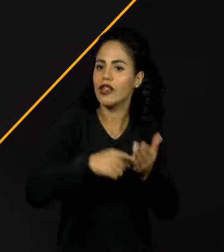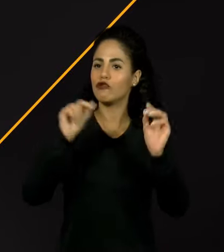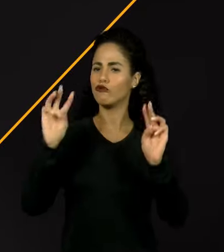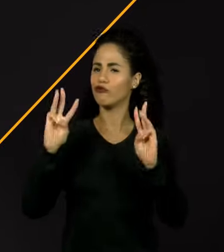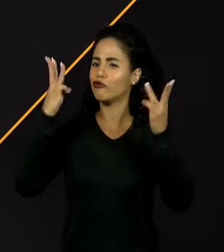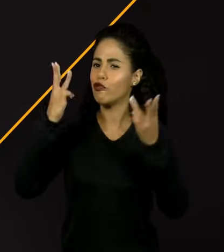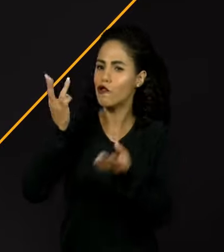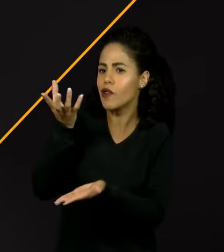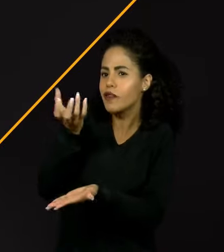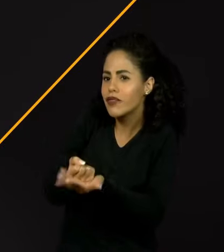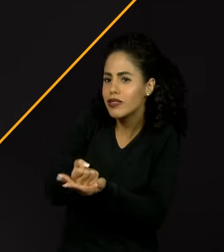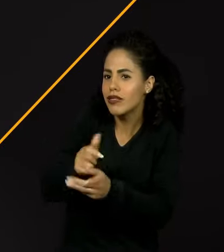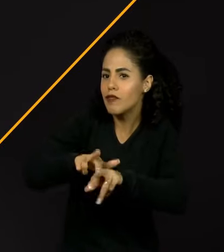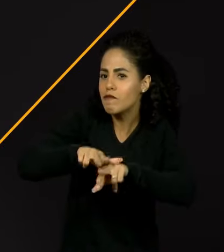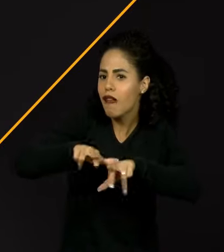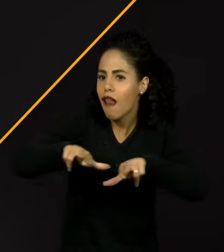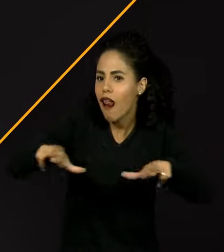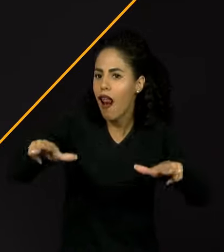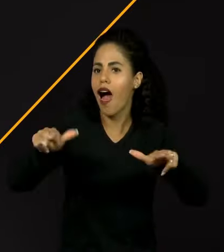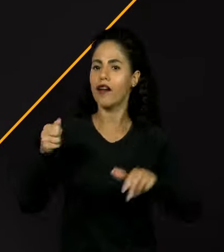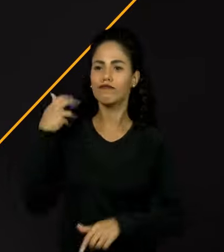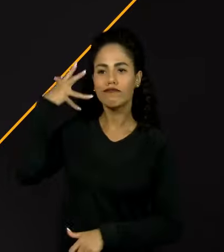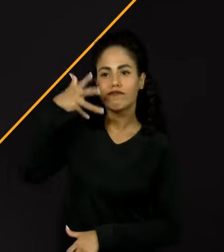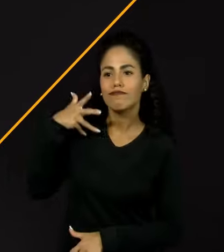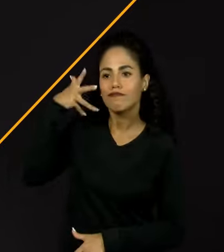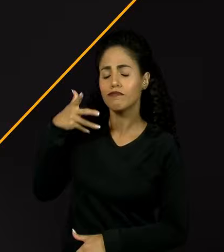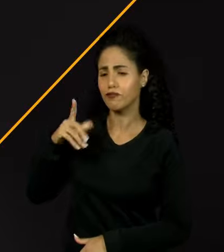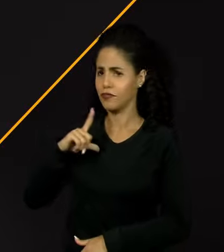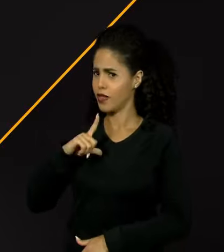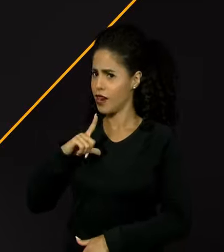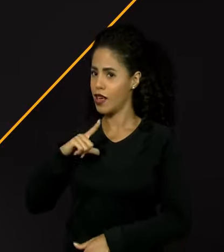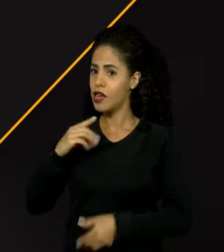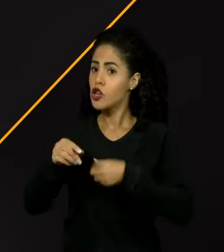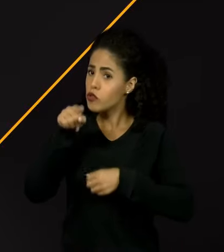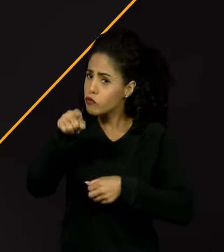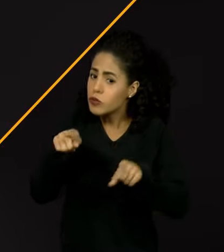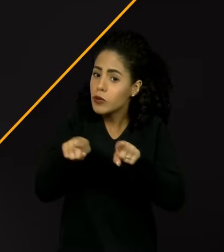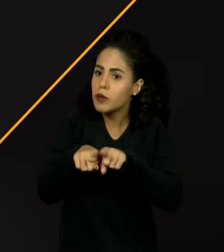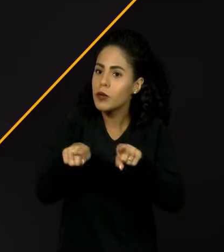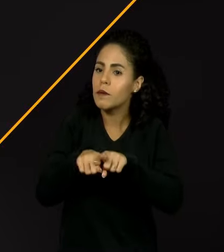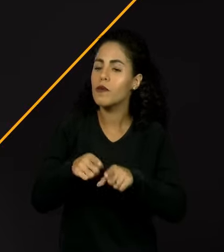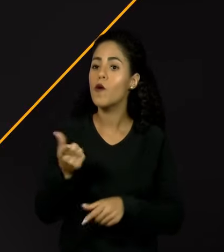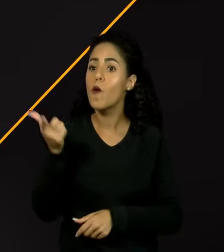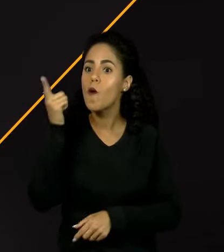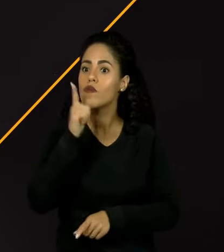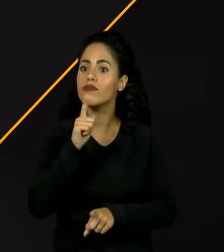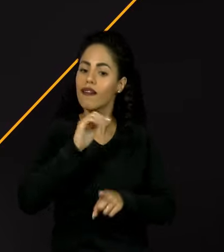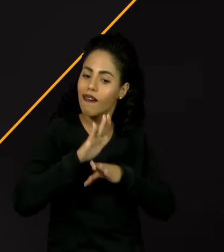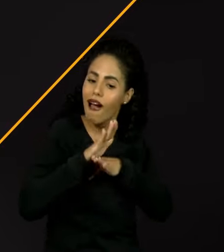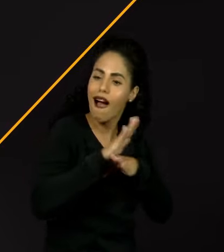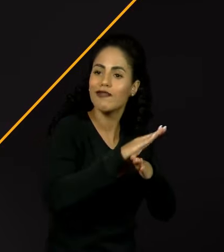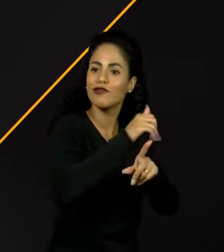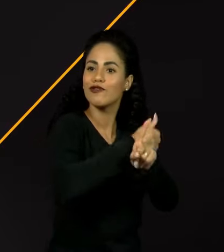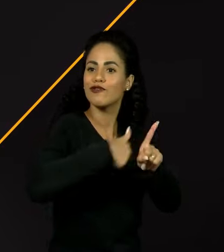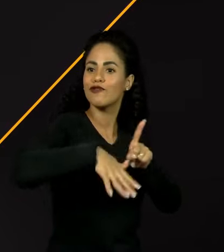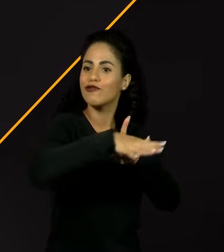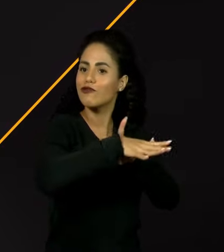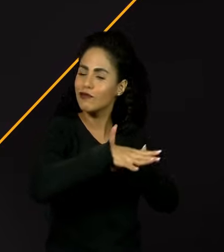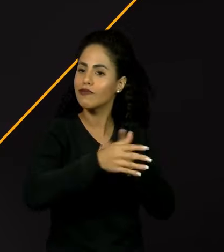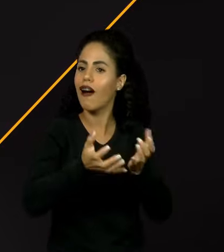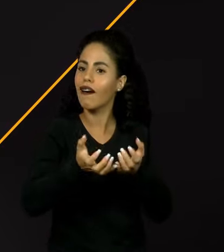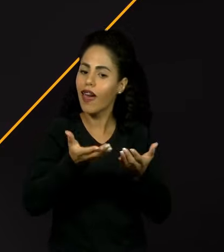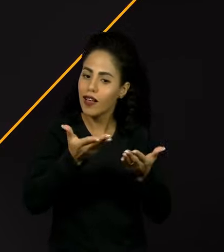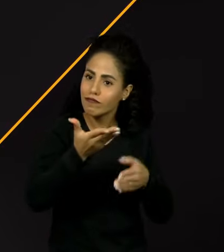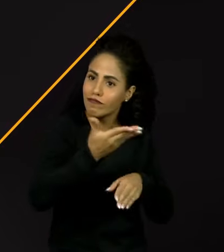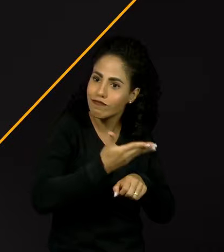gravações, palestras, etc e tal. E assim mesmo, você não abre mão desse cuidado com os jovens,